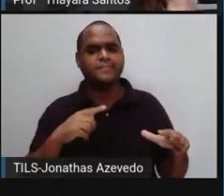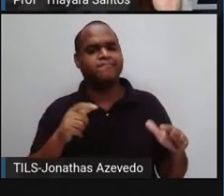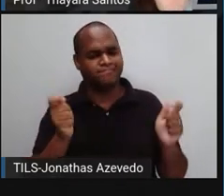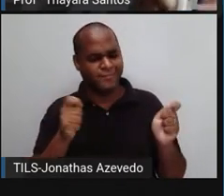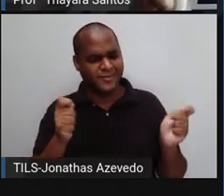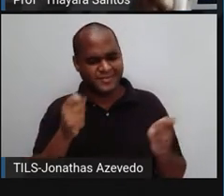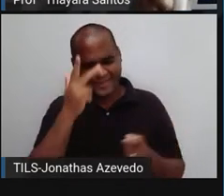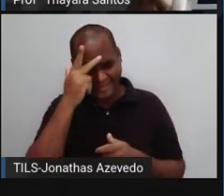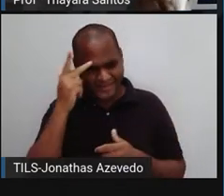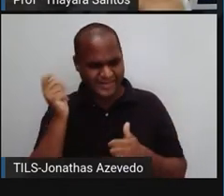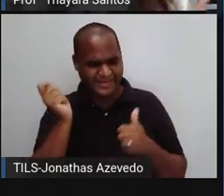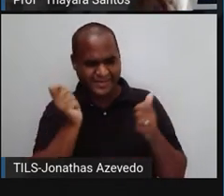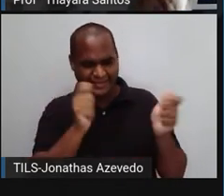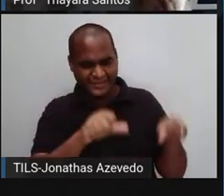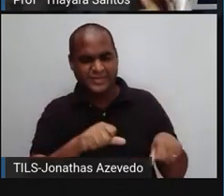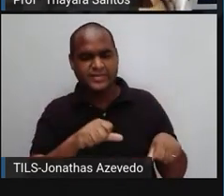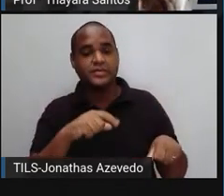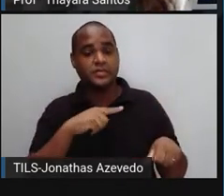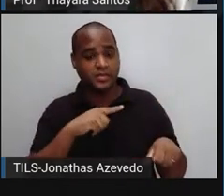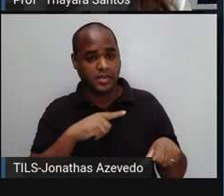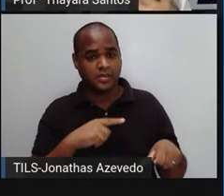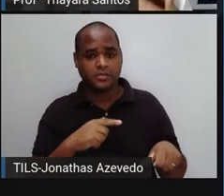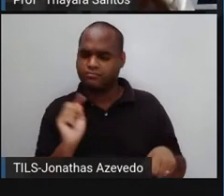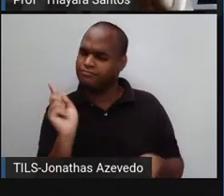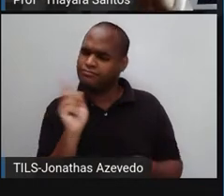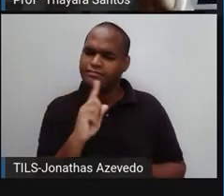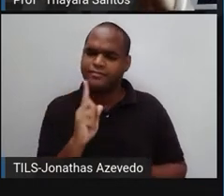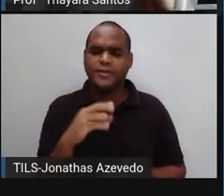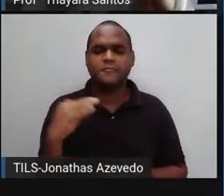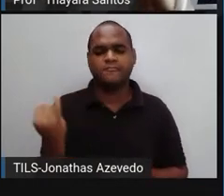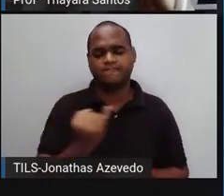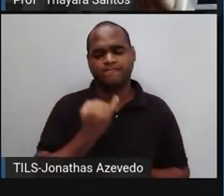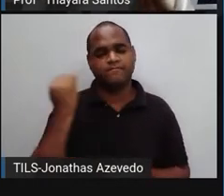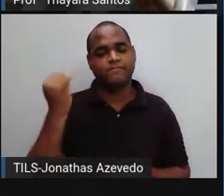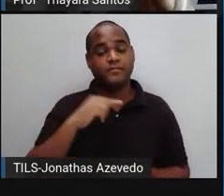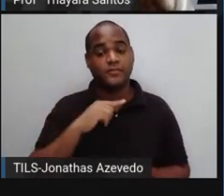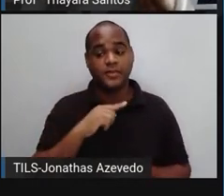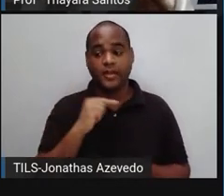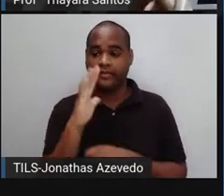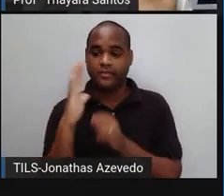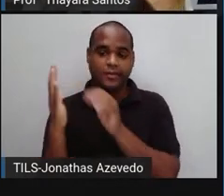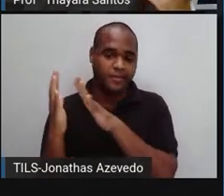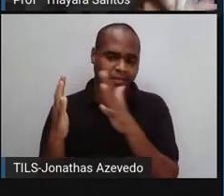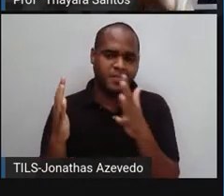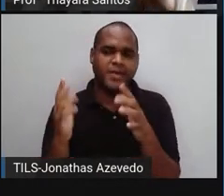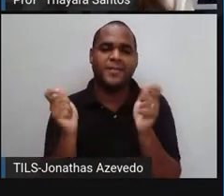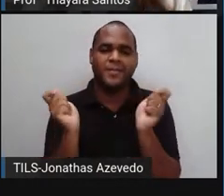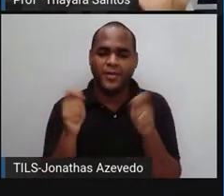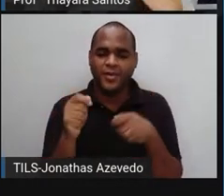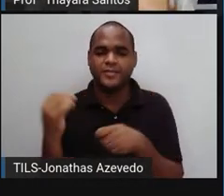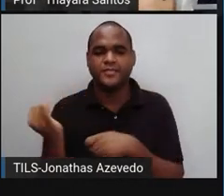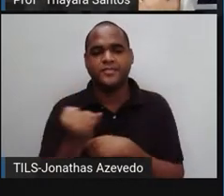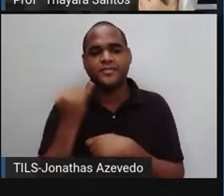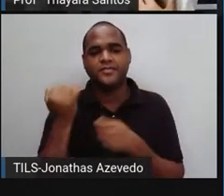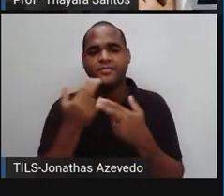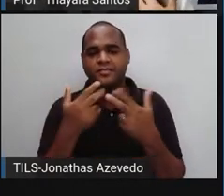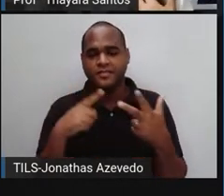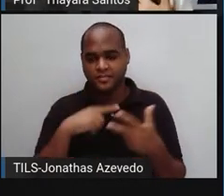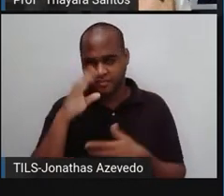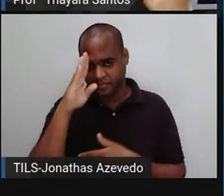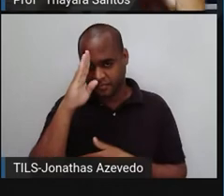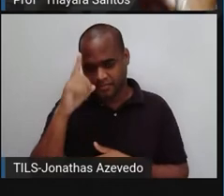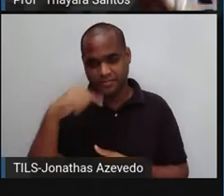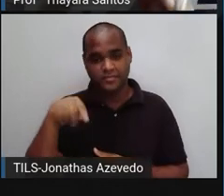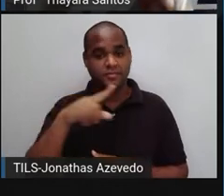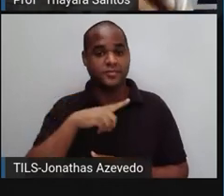humano. Mas não é bem assim. A gente já viu que elas fazem um papel muito importante na natureza. E esse papel importante atinge diretamente